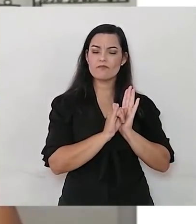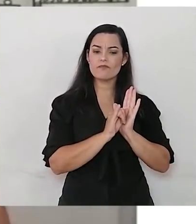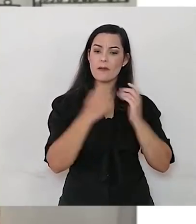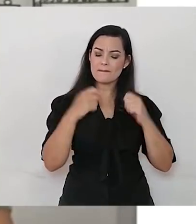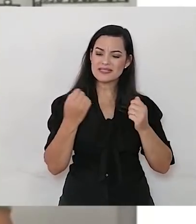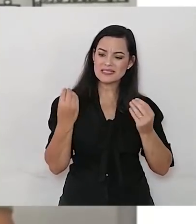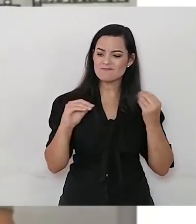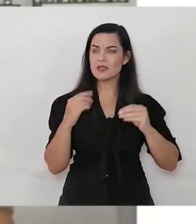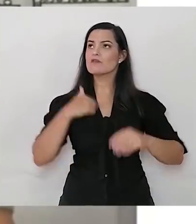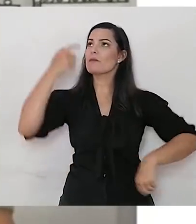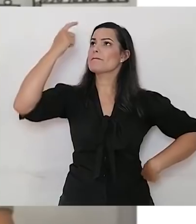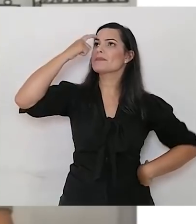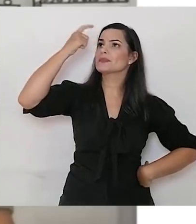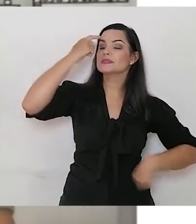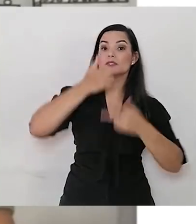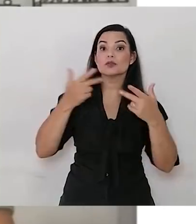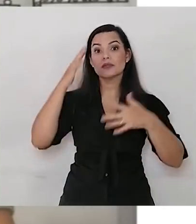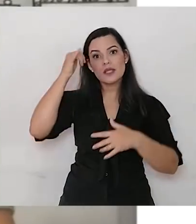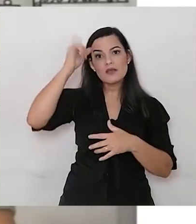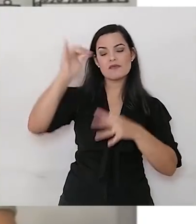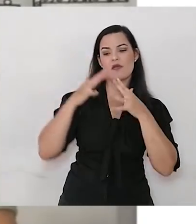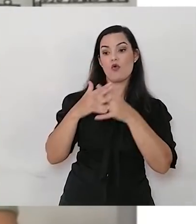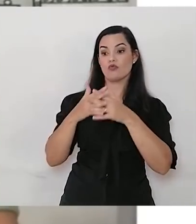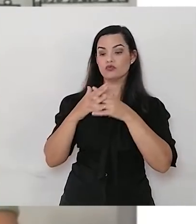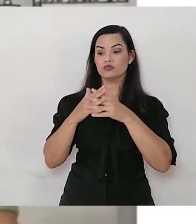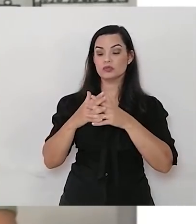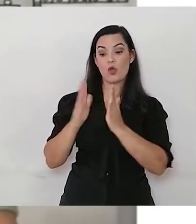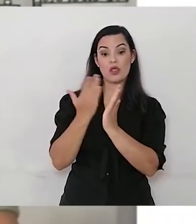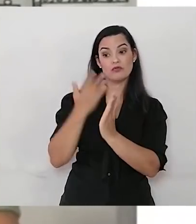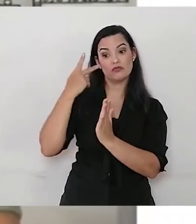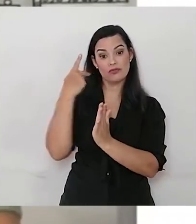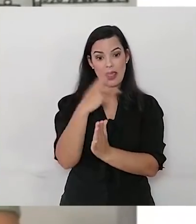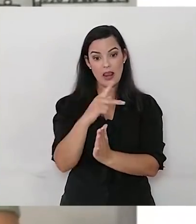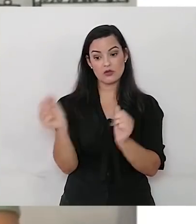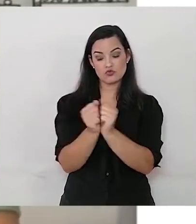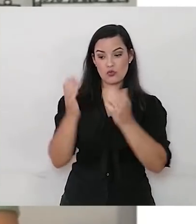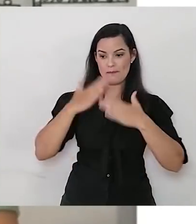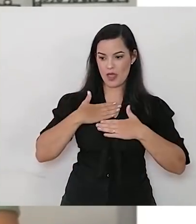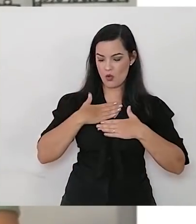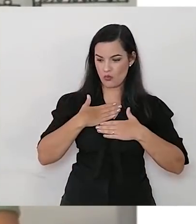coisa para que eu não confunda os livros dela com os meus livros.